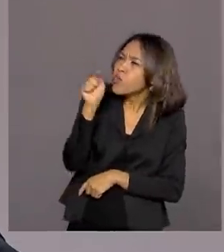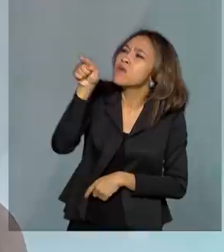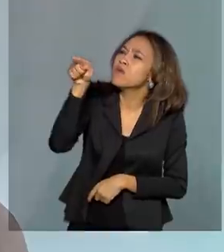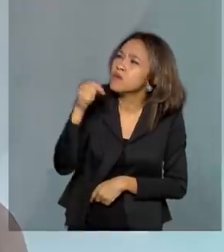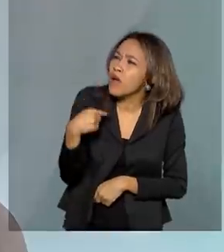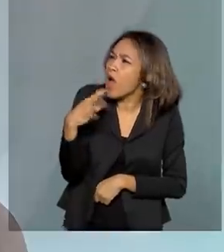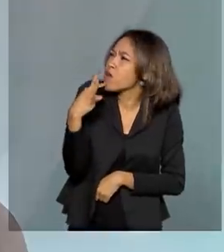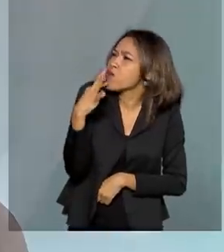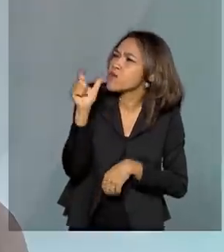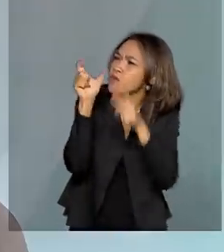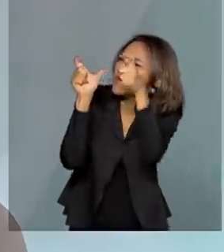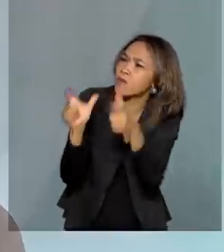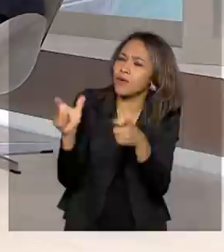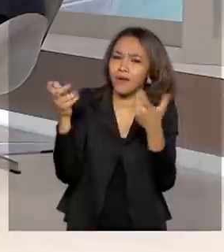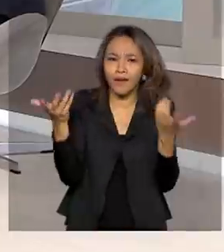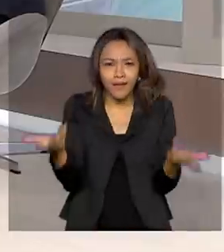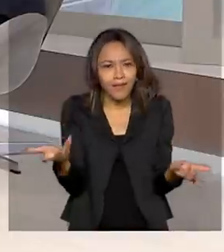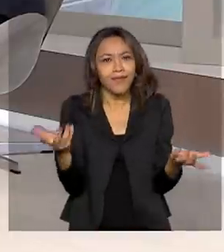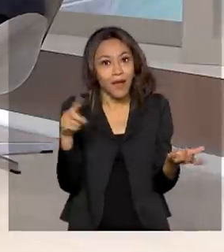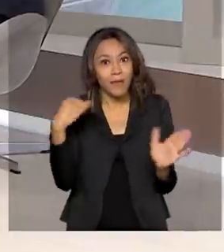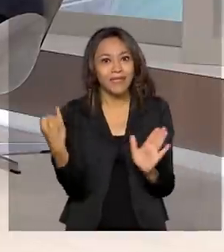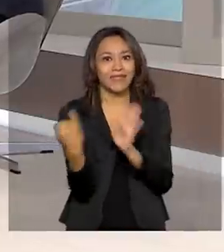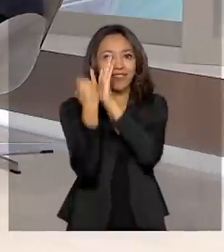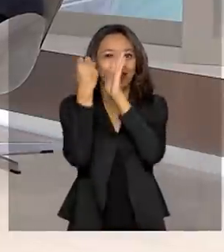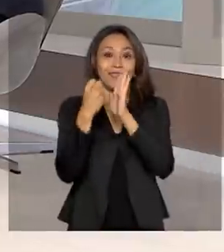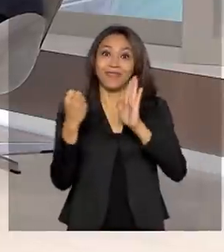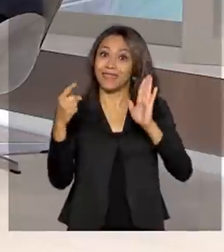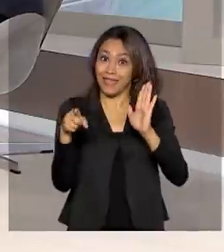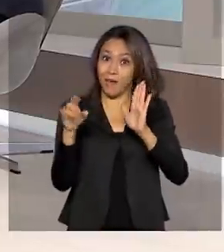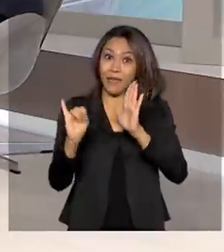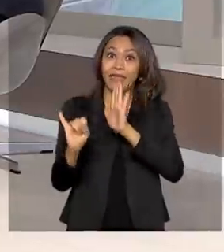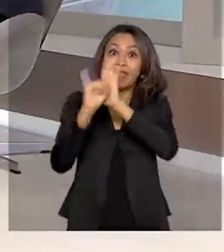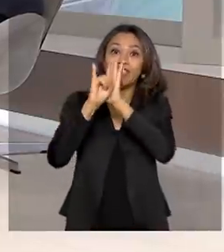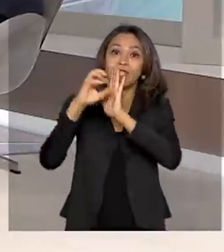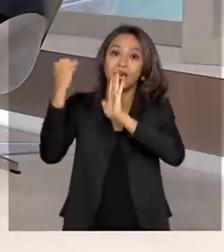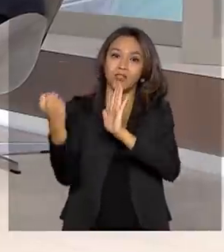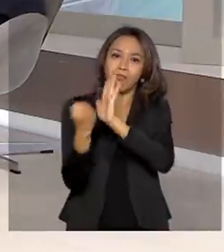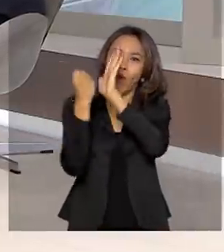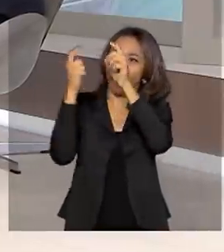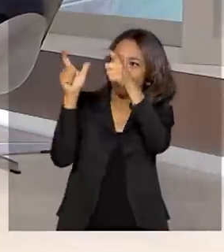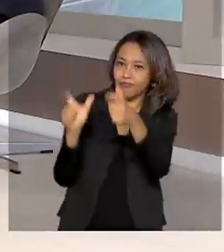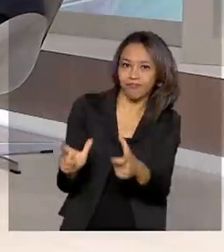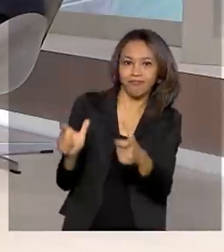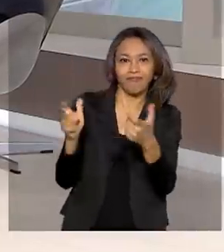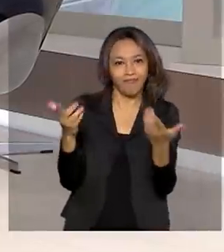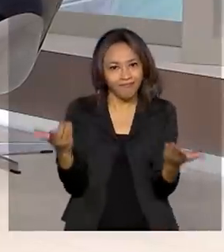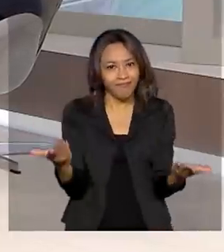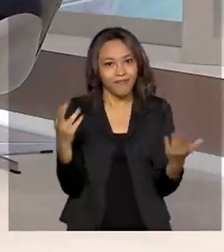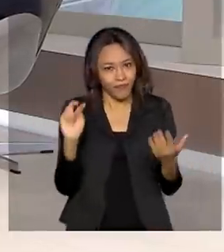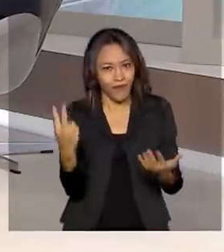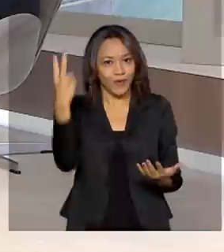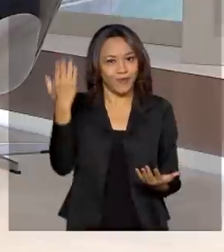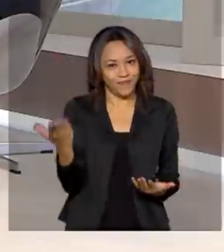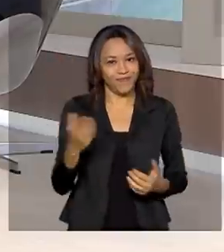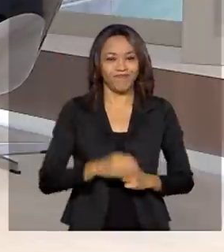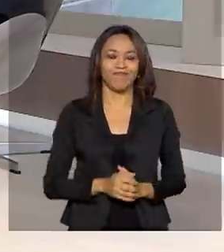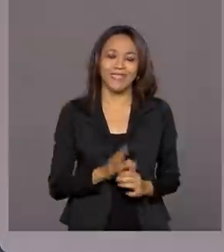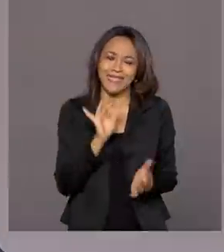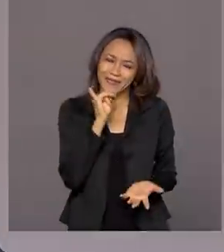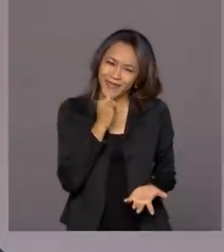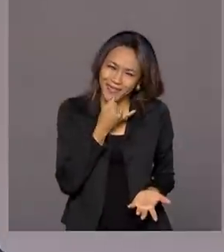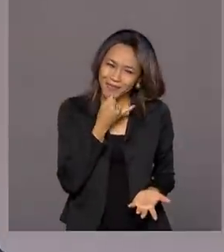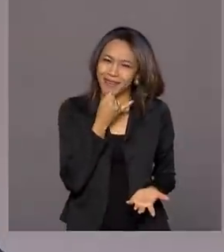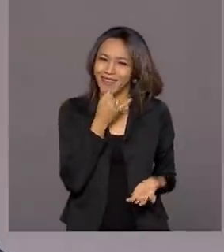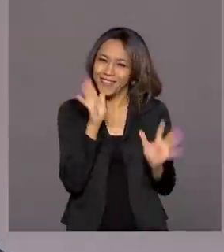conhecer aquele patrimônio. É uma identidade que se cria ali cada vez maior com o patrimônio. Com certeza. Presidente, infelizmente,